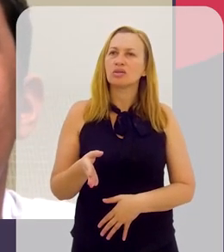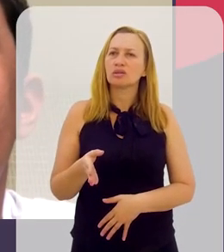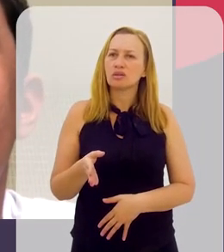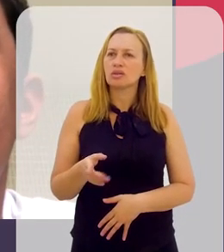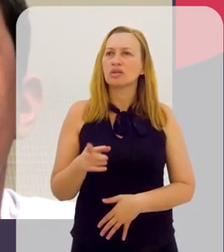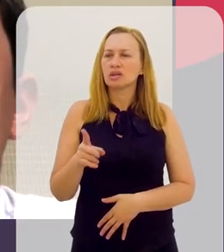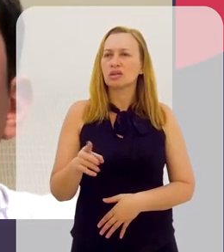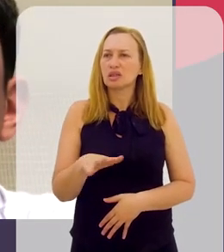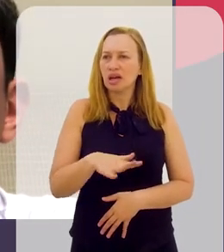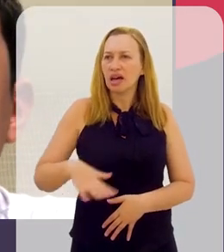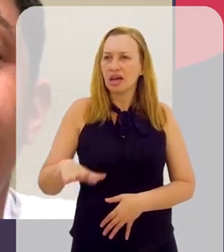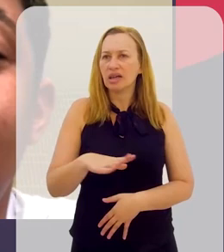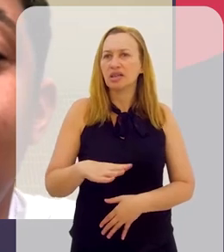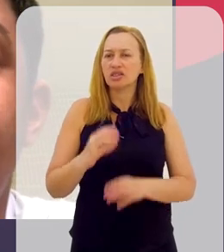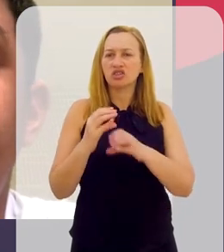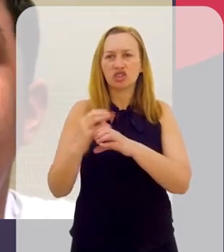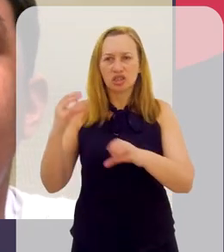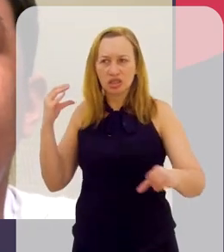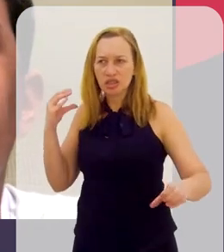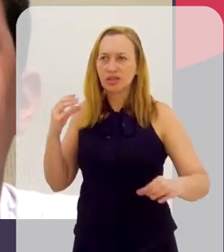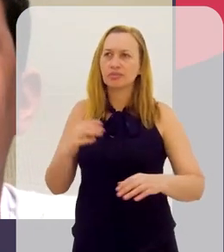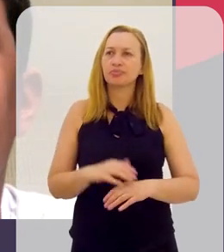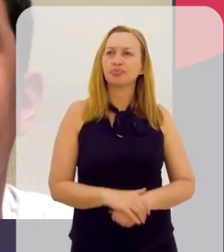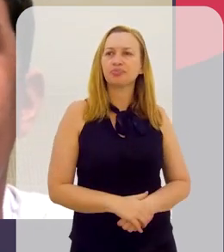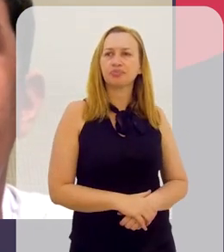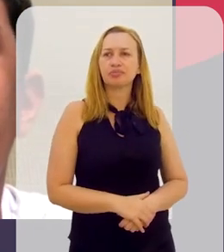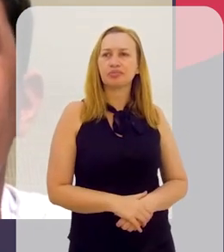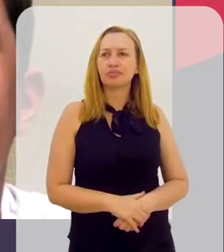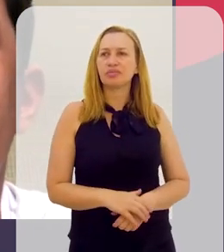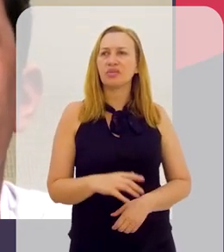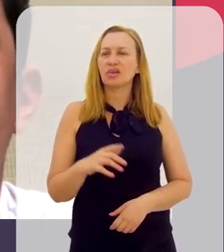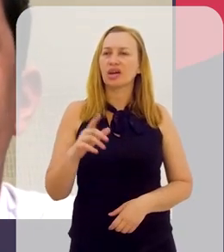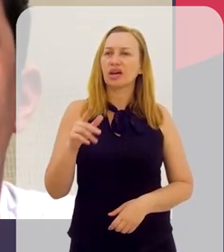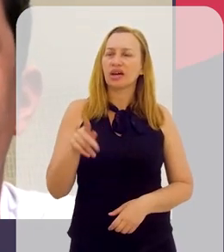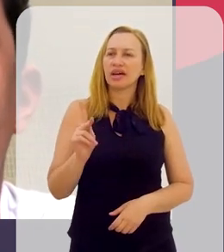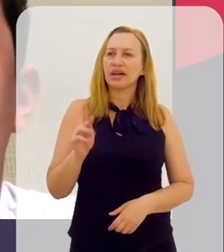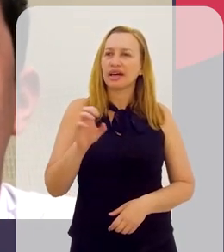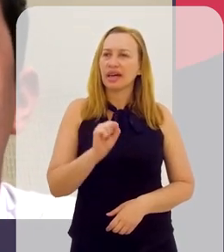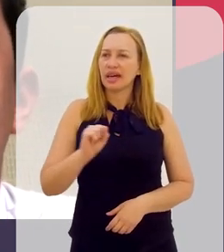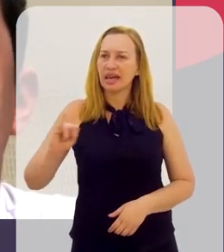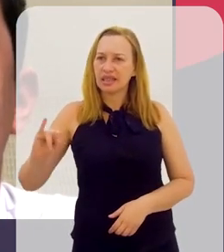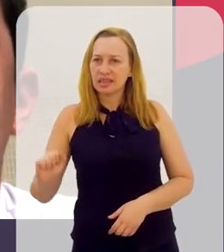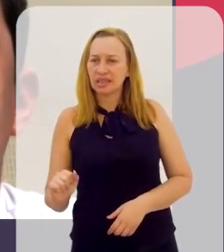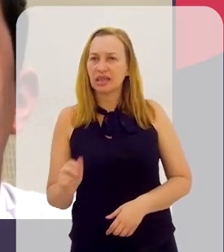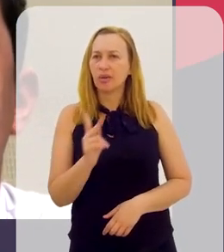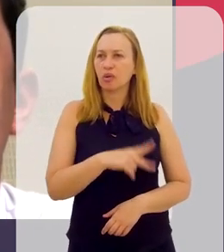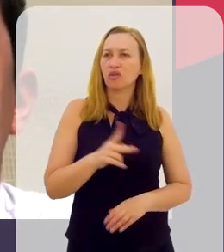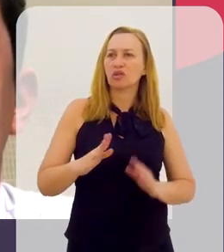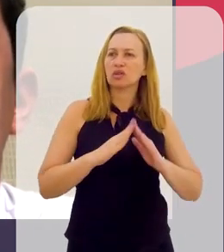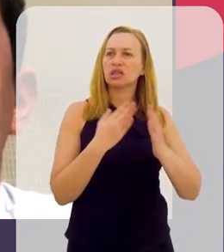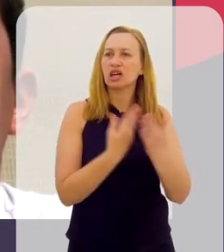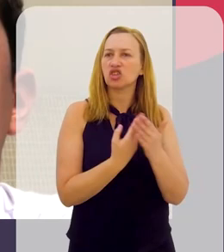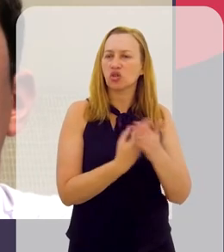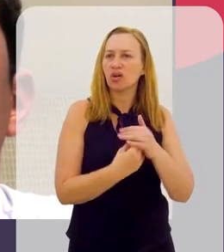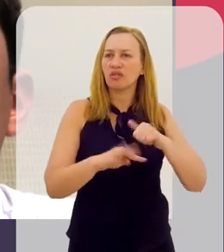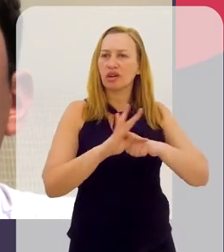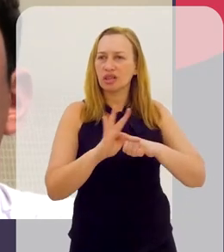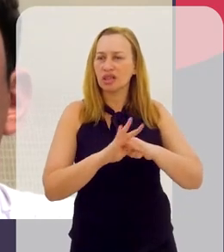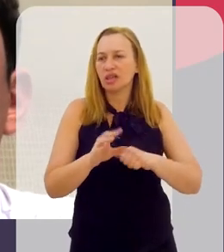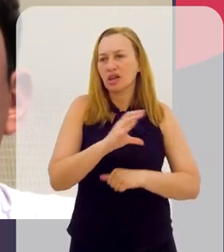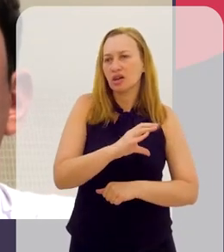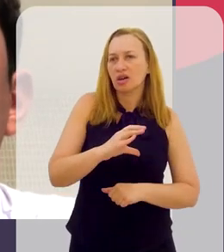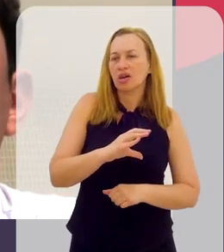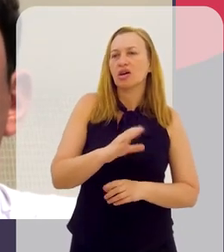Mendes de Campos. Esse foi na área de engenharia. Tem a Kessia, que é professora da Faietec e